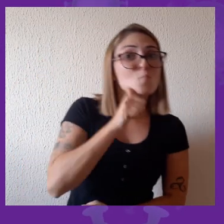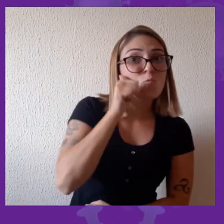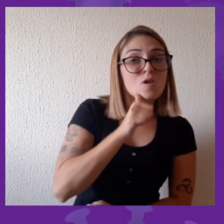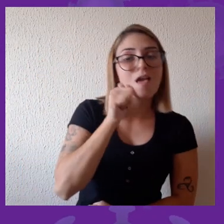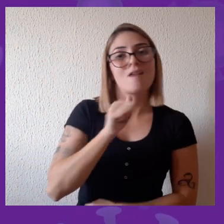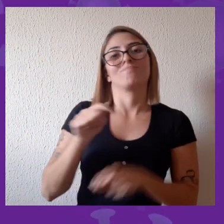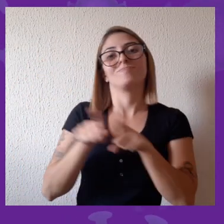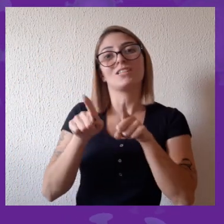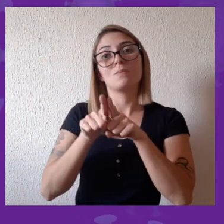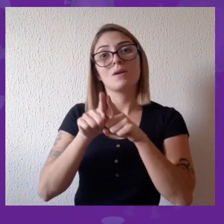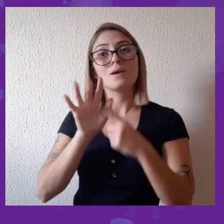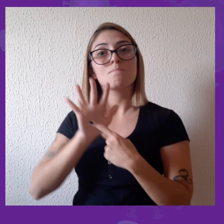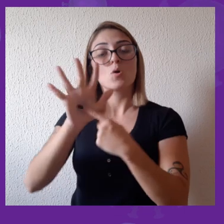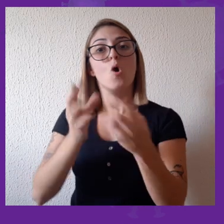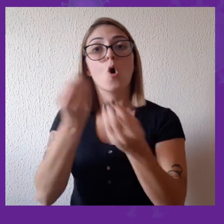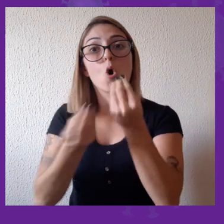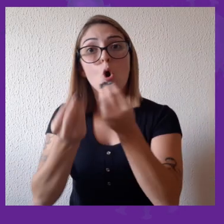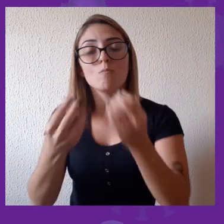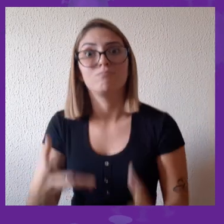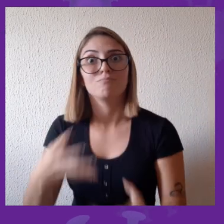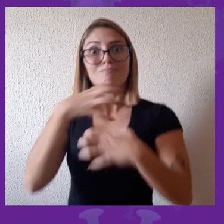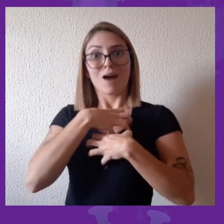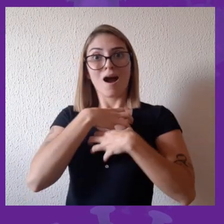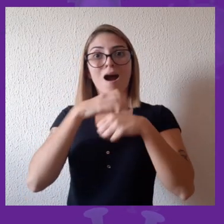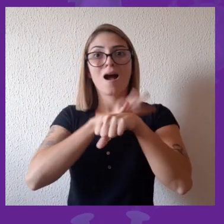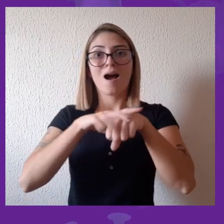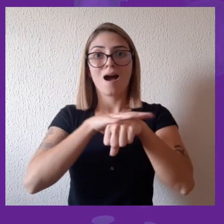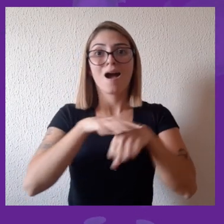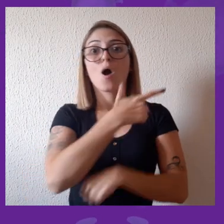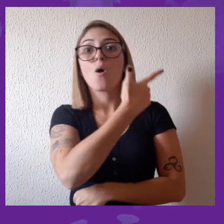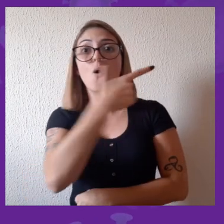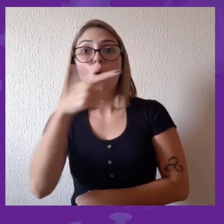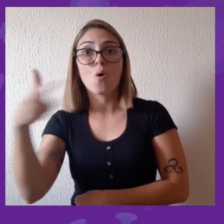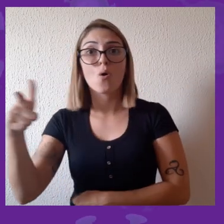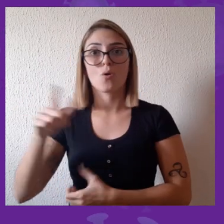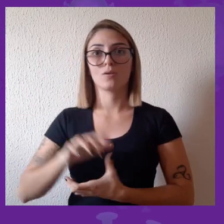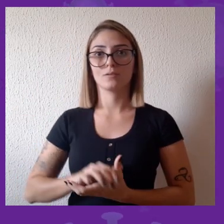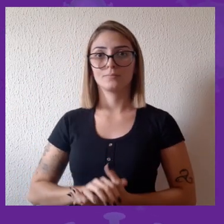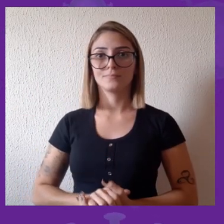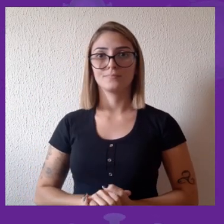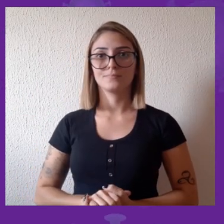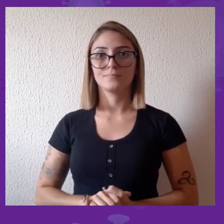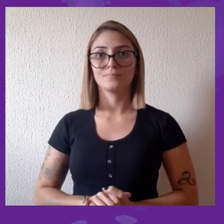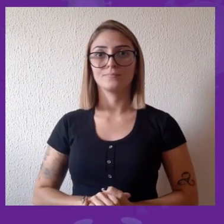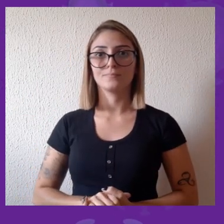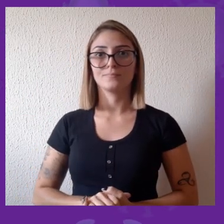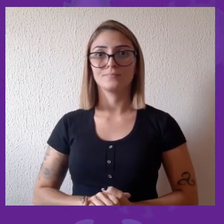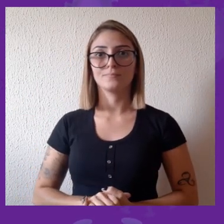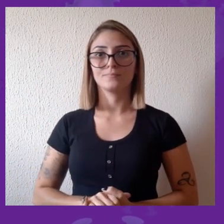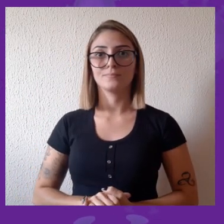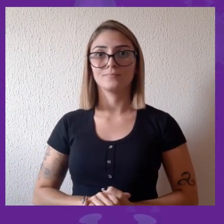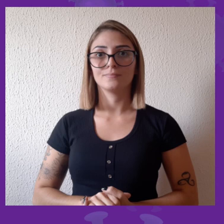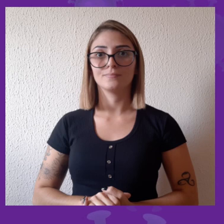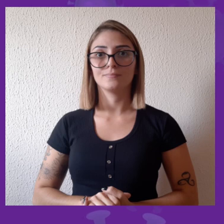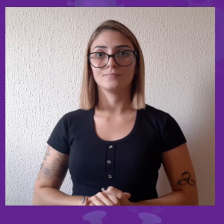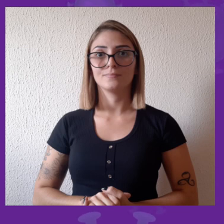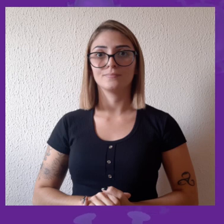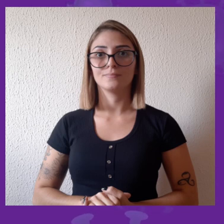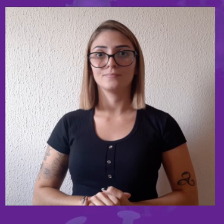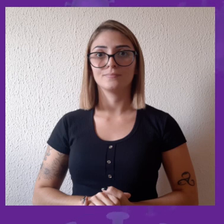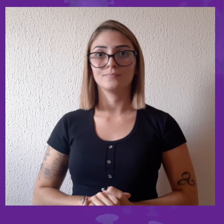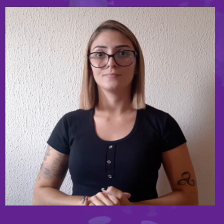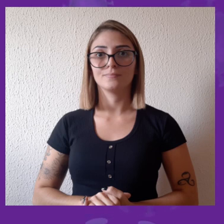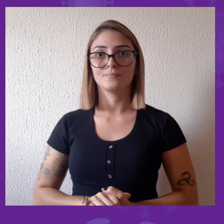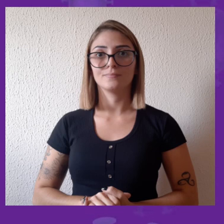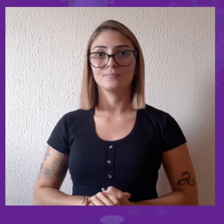relacionado à possibilidade dessa diferença entre homens e mulheres. Então, muitas questões